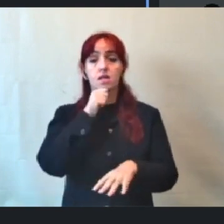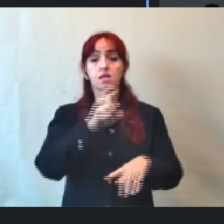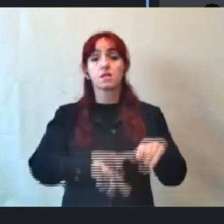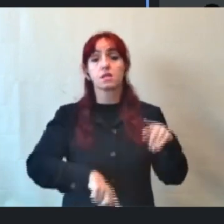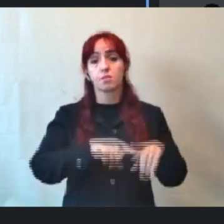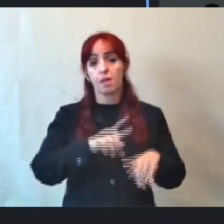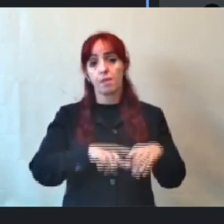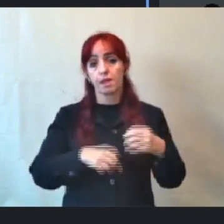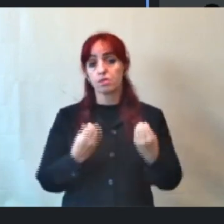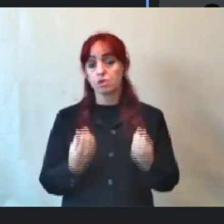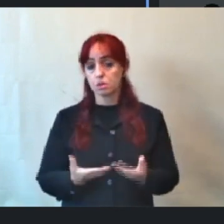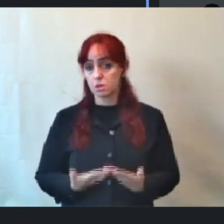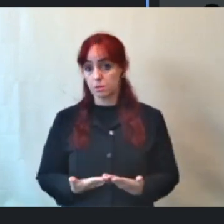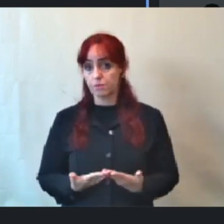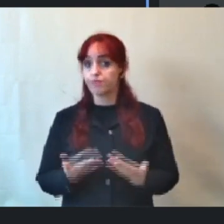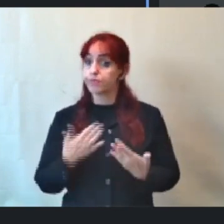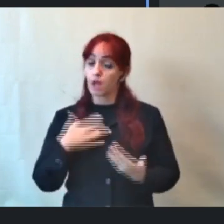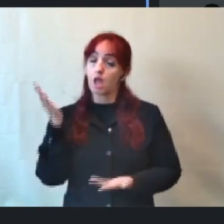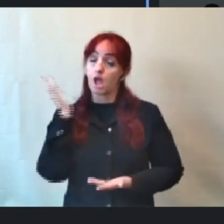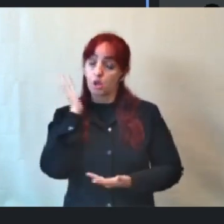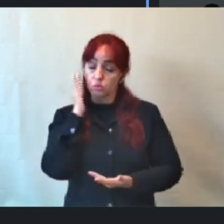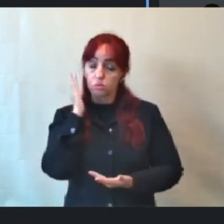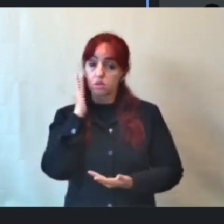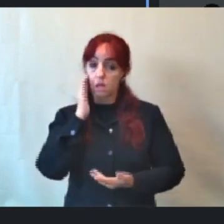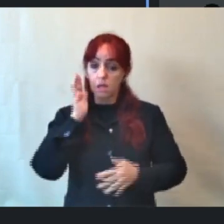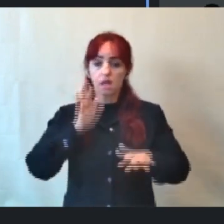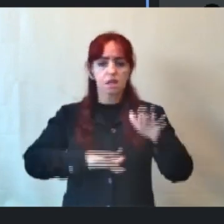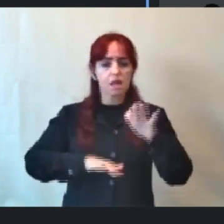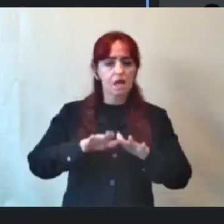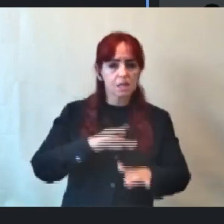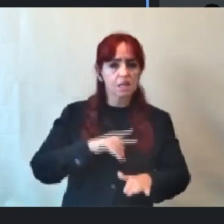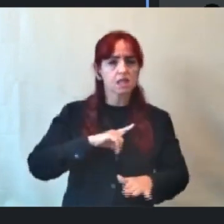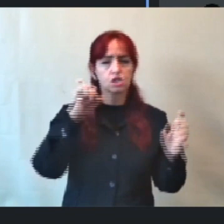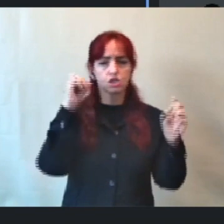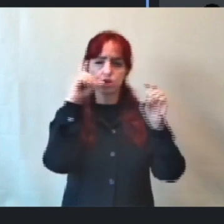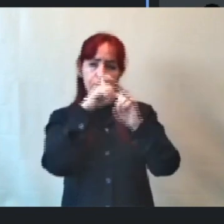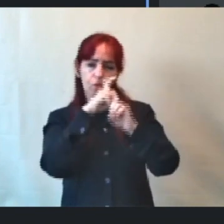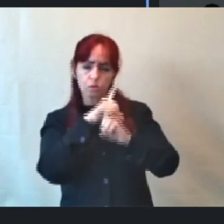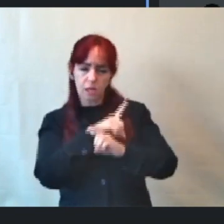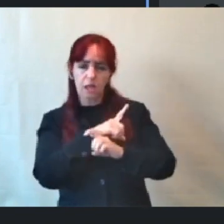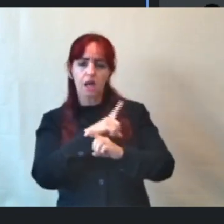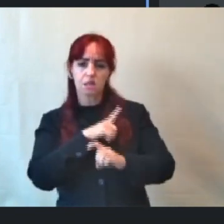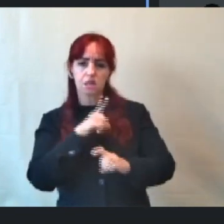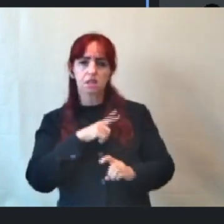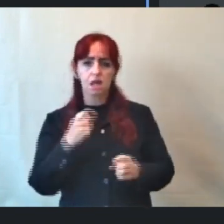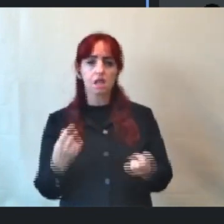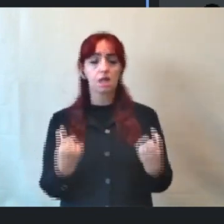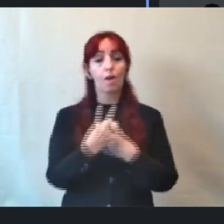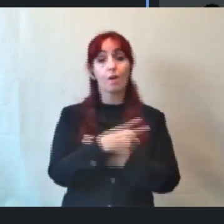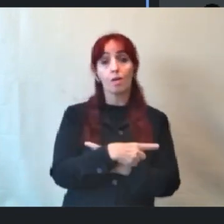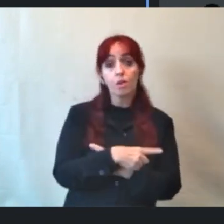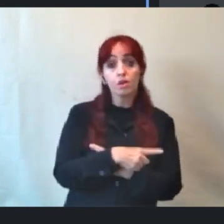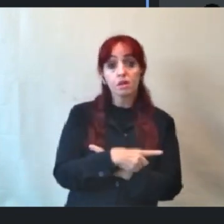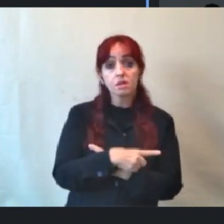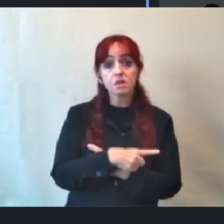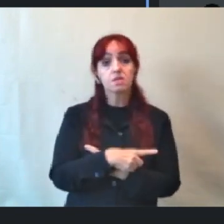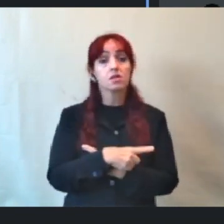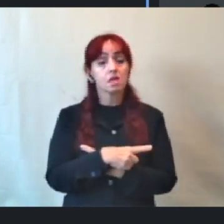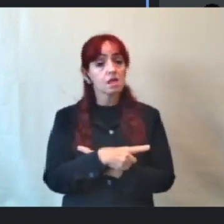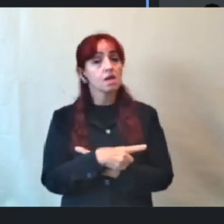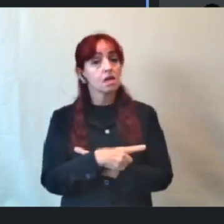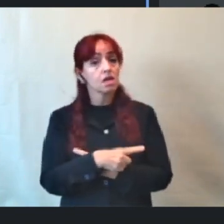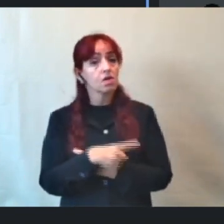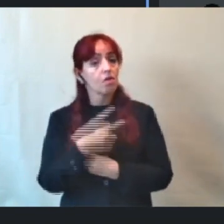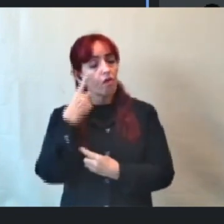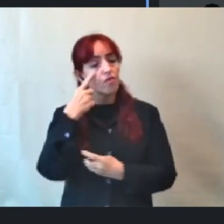então assim, eu sei que às vezes há uma dificuldade muito grande às vezes da oposição encarar essas negativas,